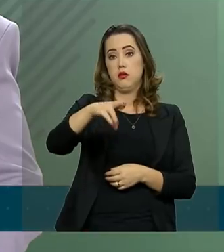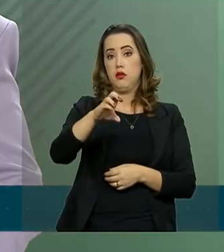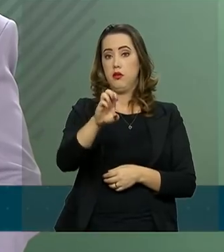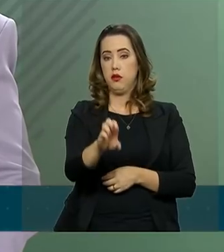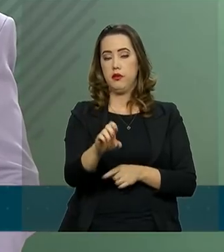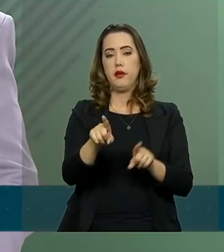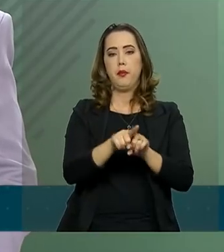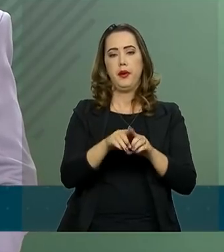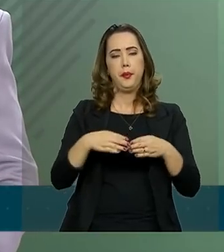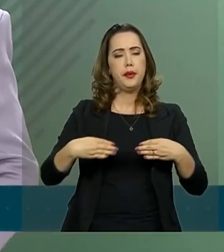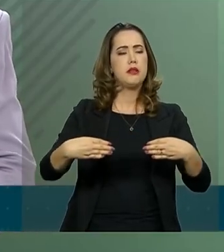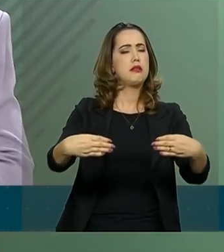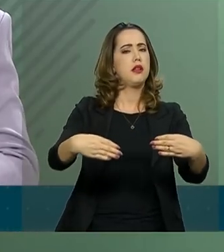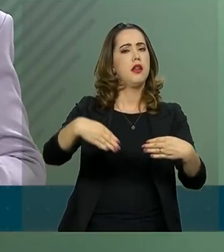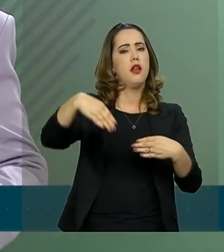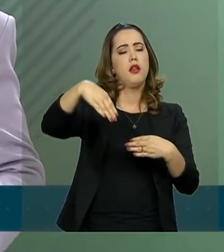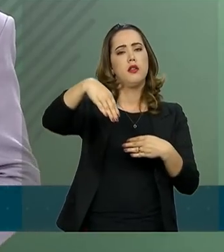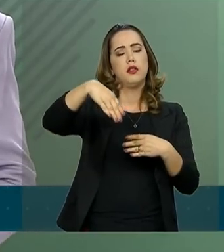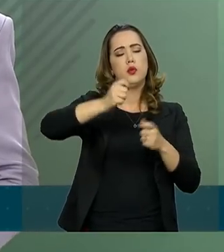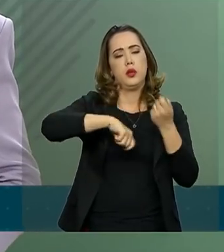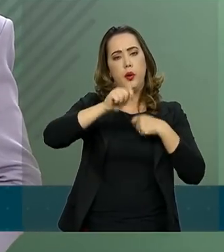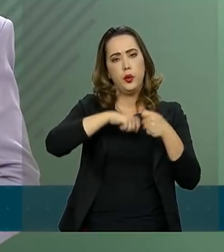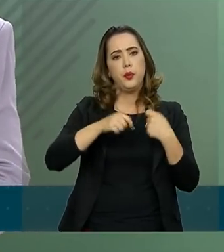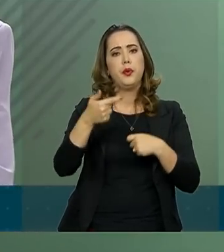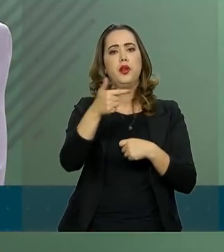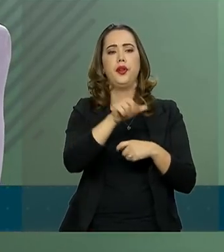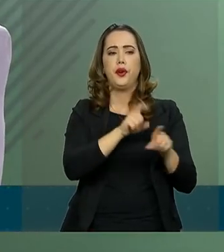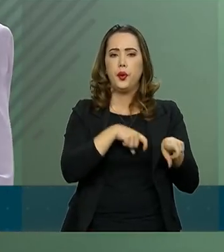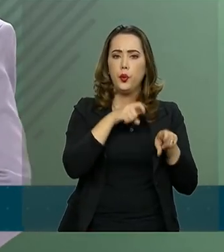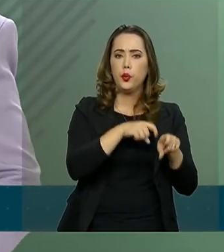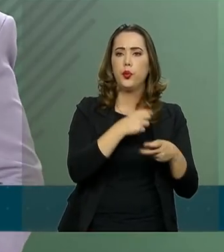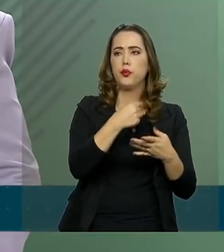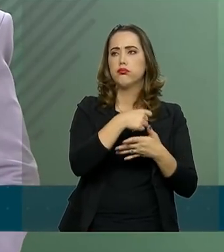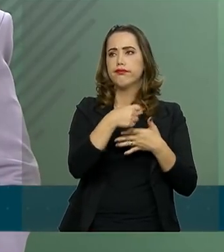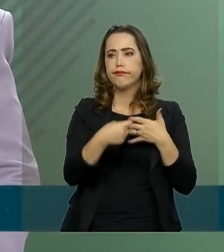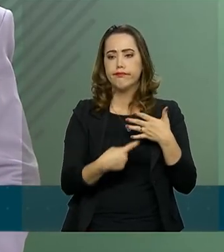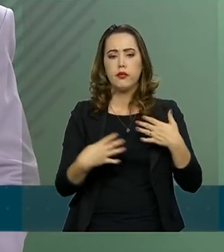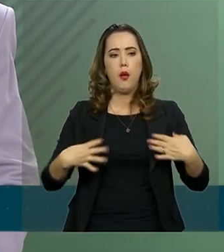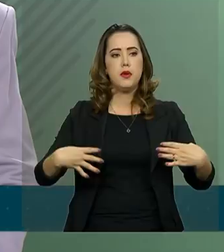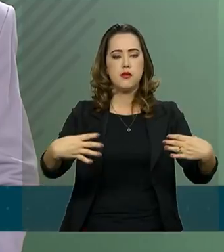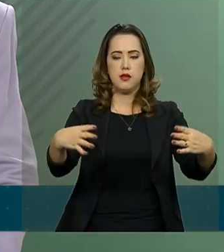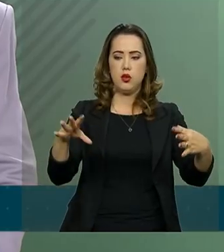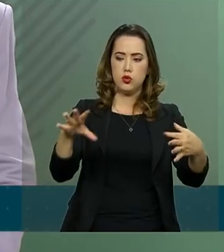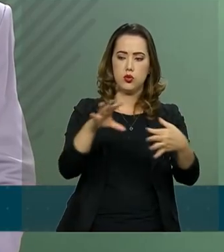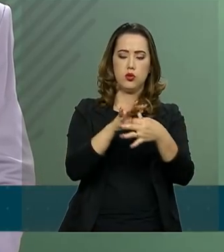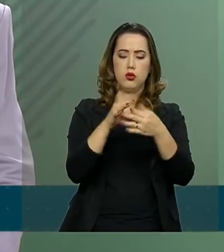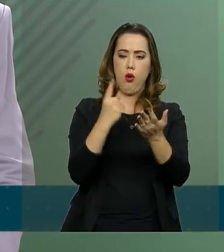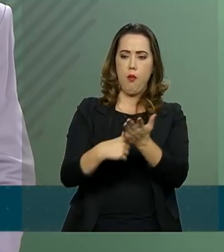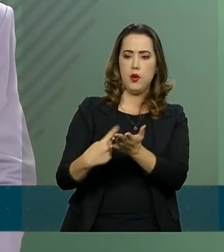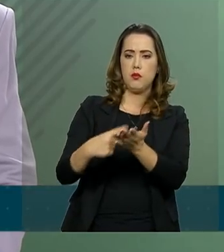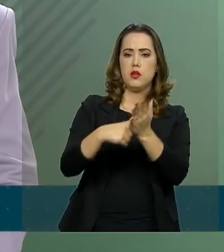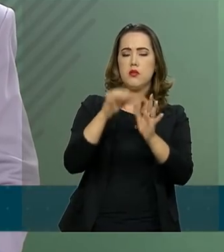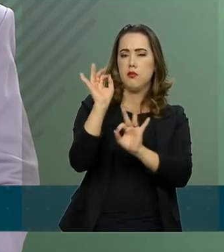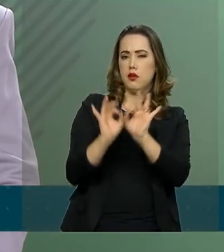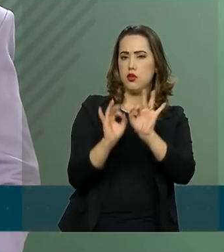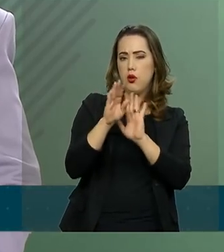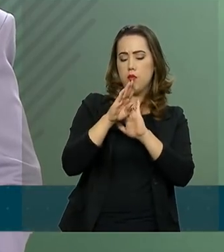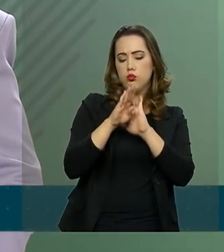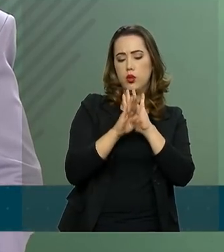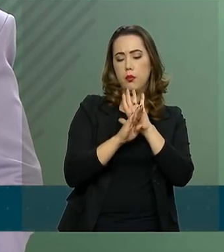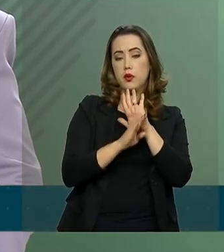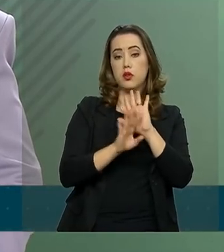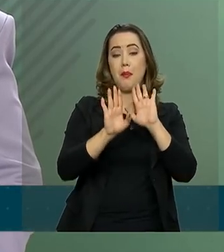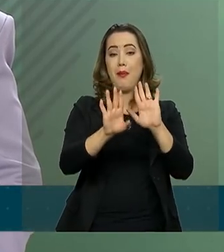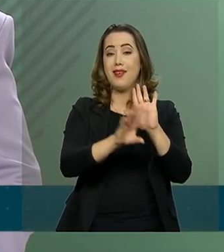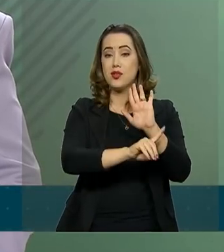Ministério da Economia, pelo Ministério da Agricultura e outros ministérios. Agora, a data, ela ainda está por ser definida a partir da